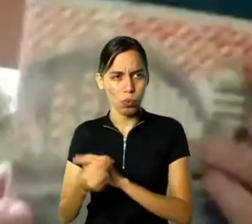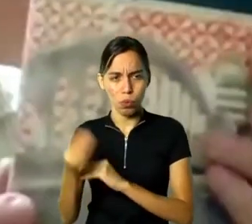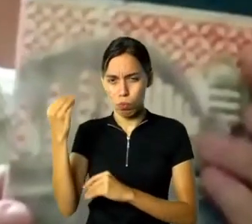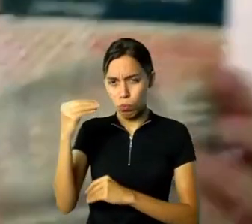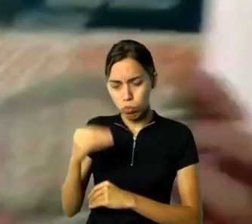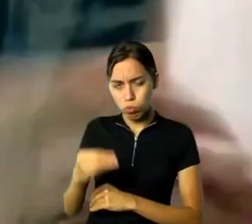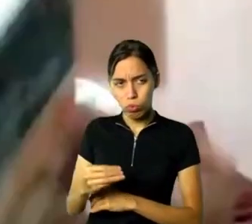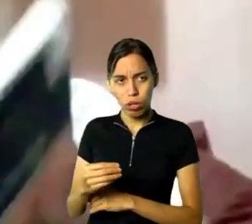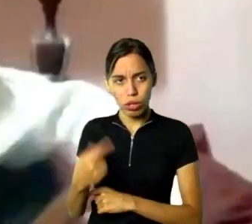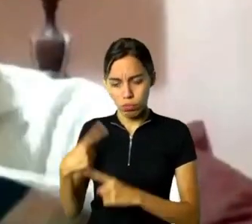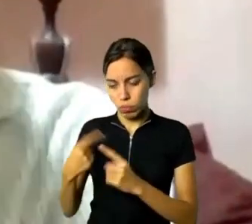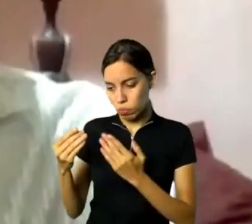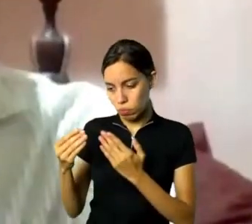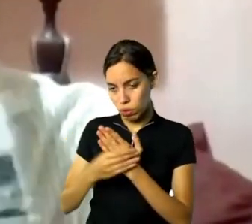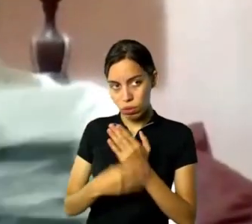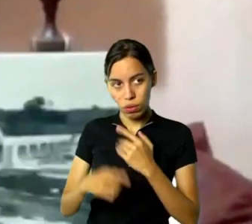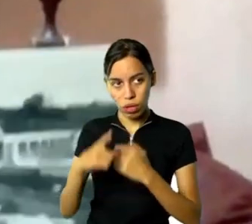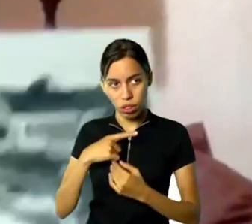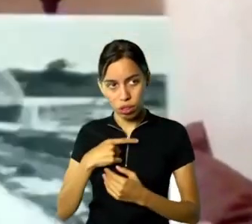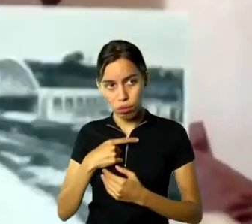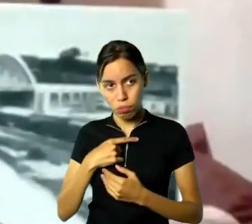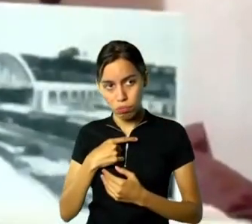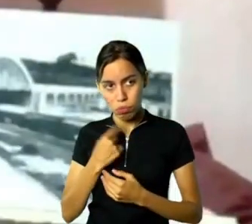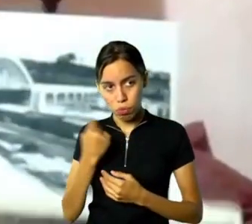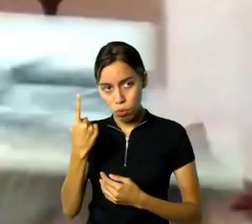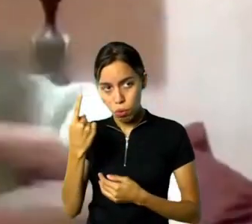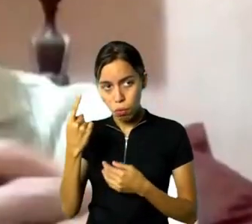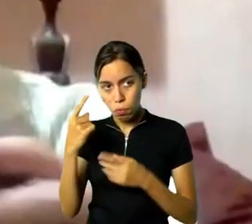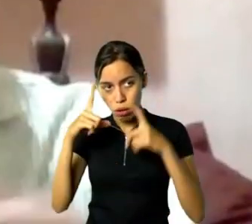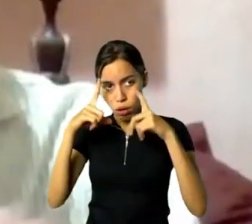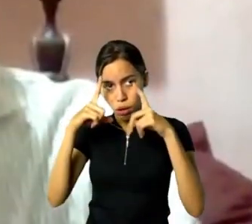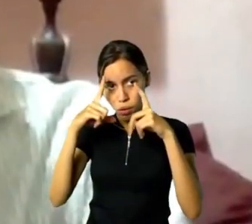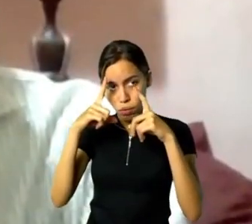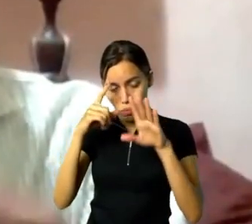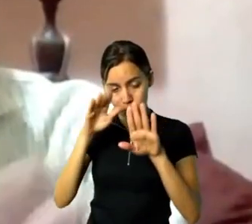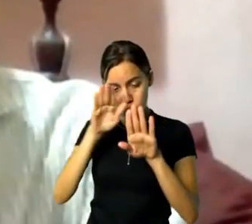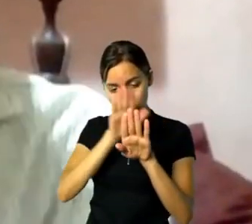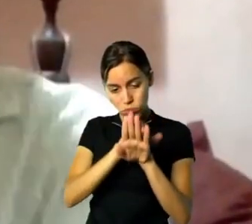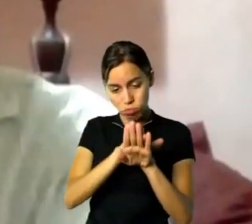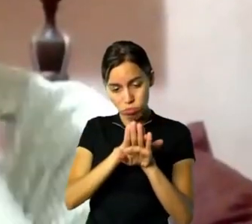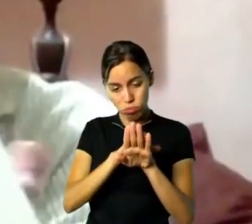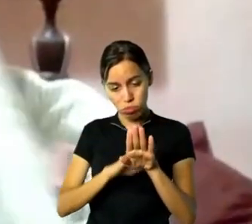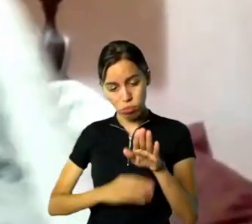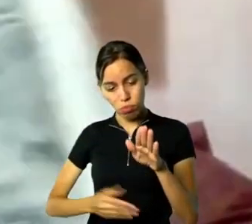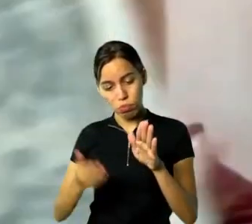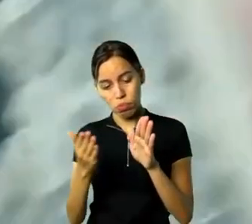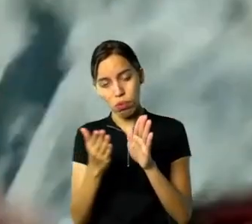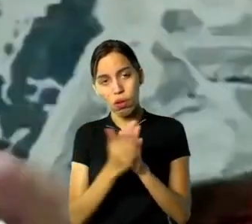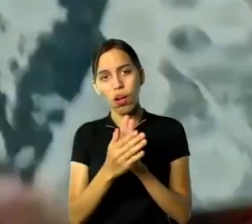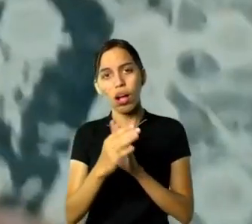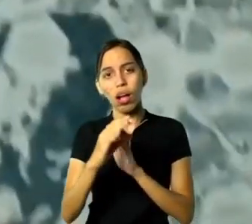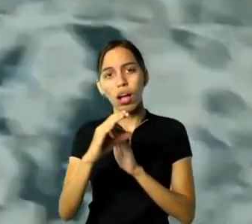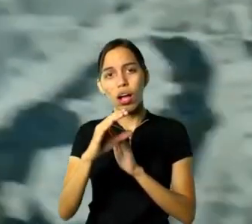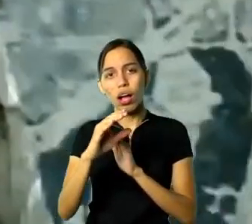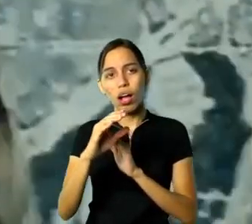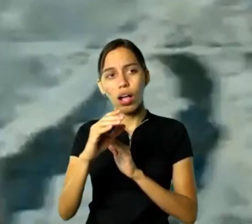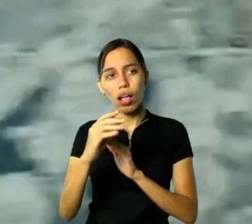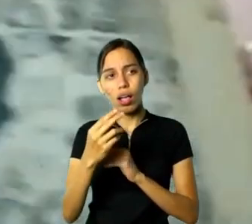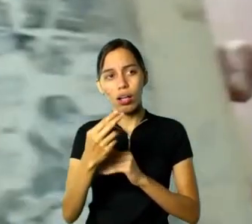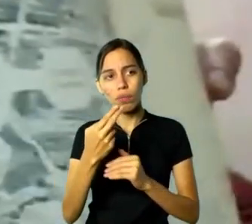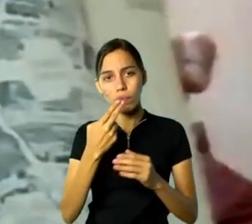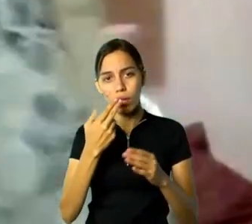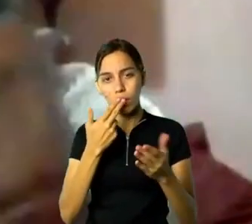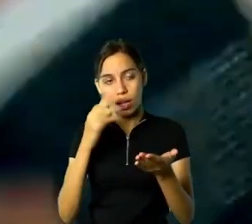tem uma capa e um cartão postal aqui e um mapa do João aqui. Ele não tem